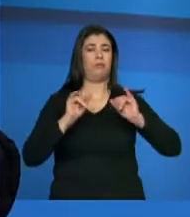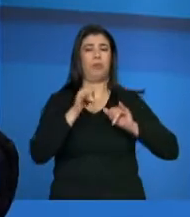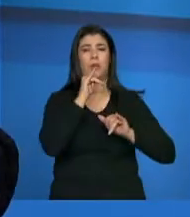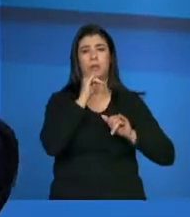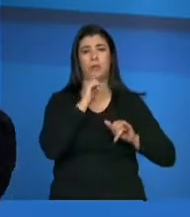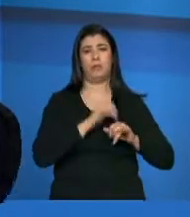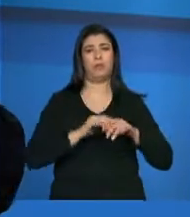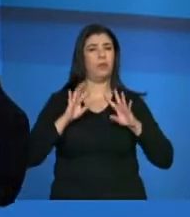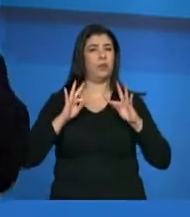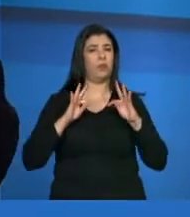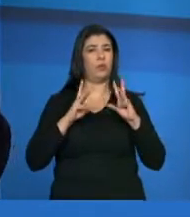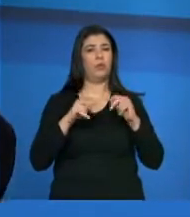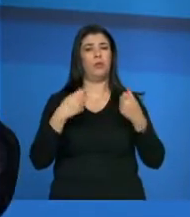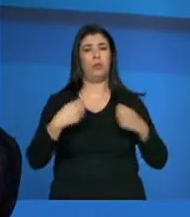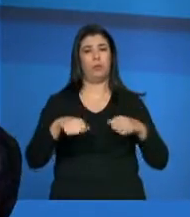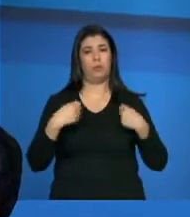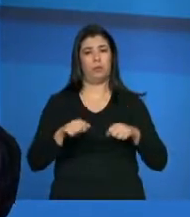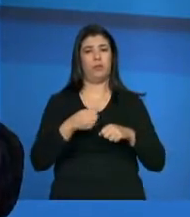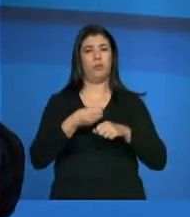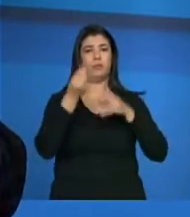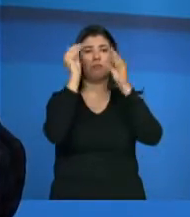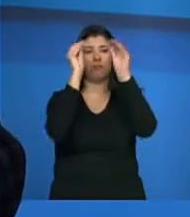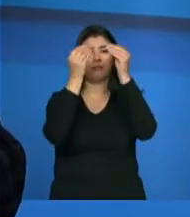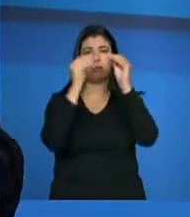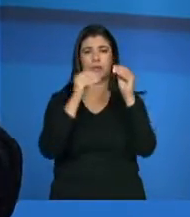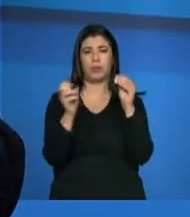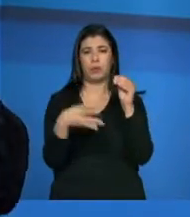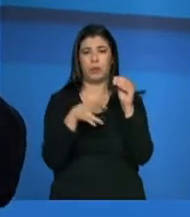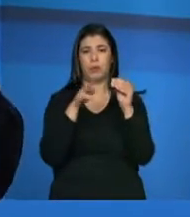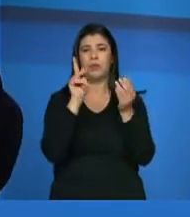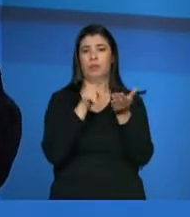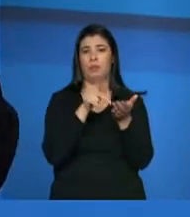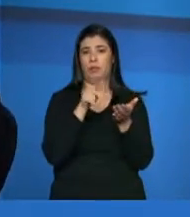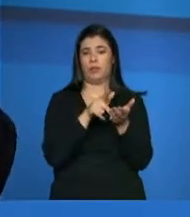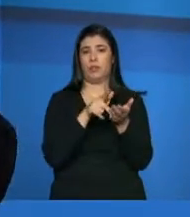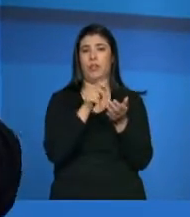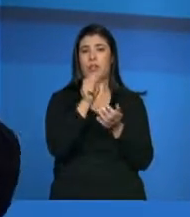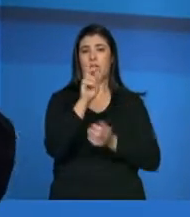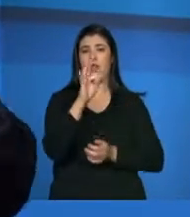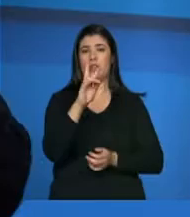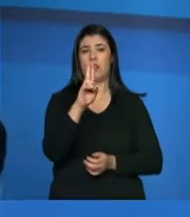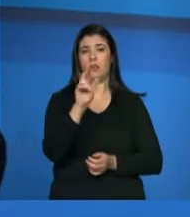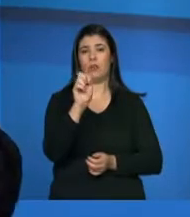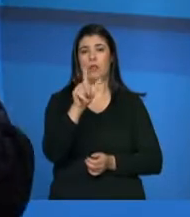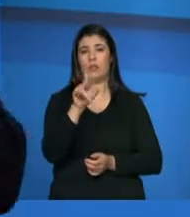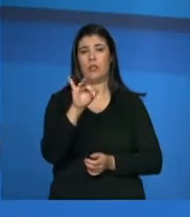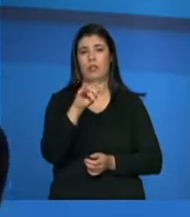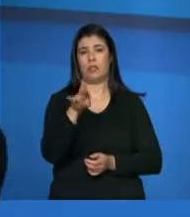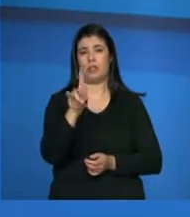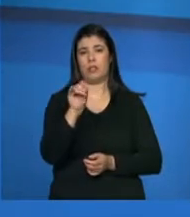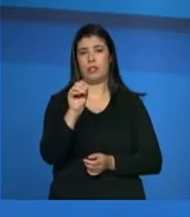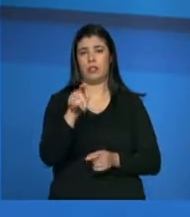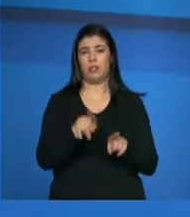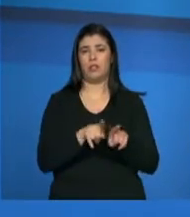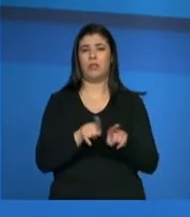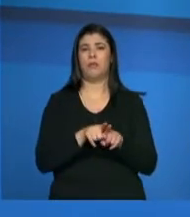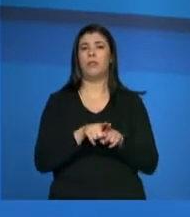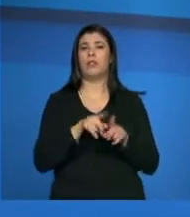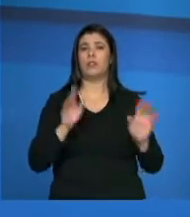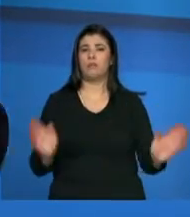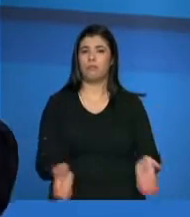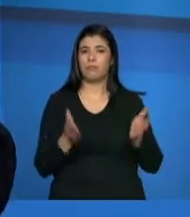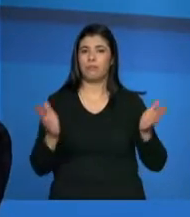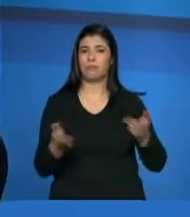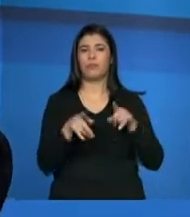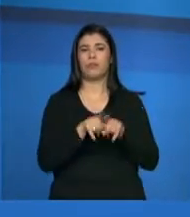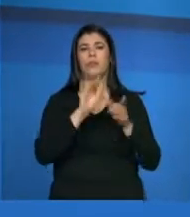tenho que ter todo mundo atualizado, se eu tenho que estar, né? Porque eu estou sempre olhando isso, eles são um impulsionador pra essa atualização cadastral.